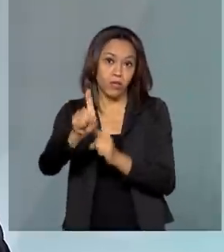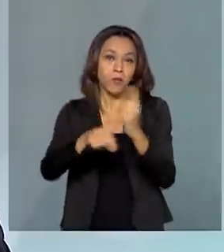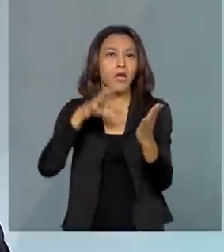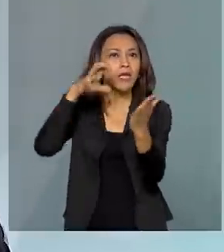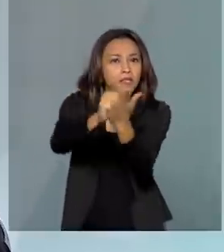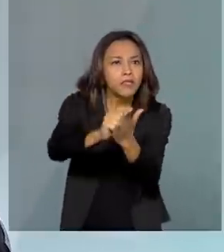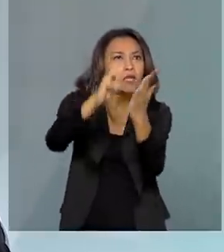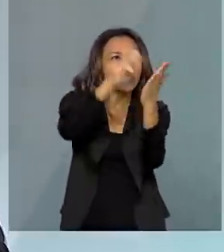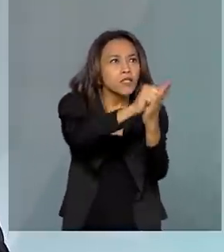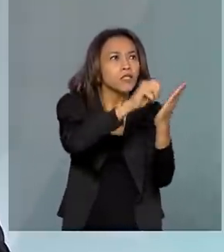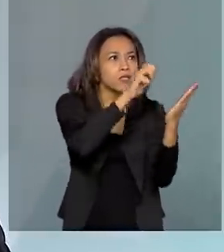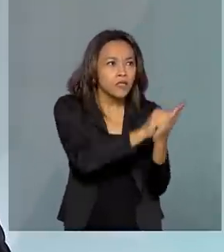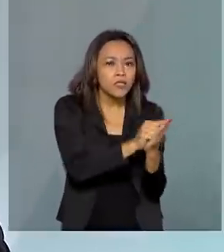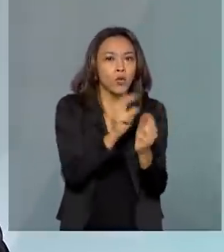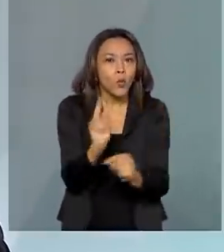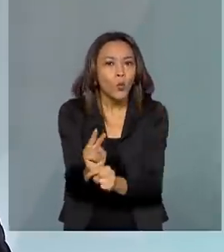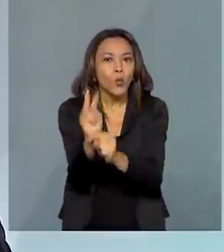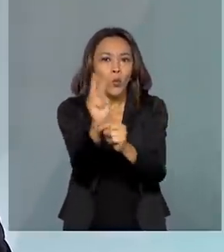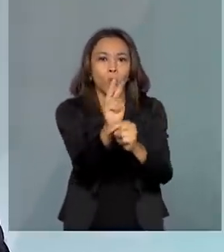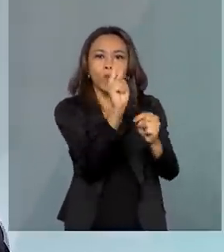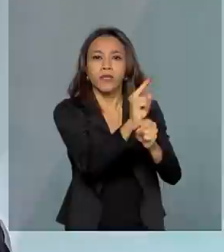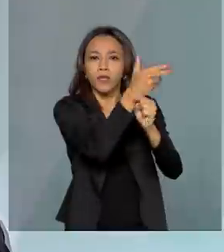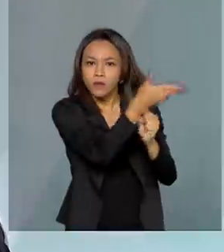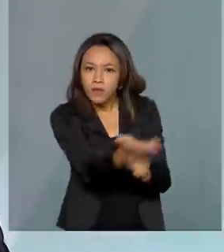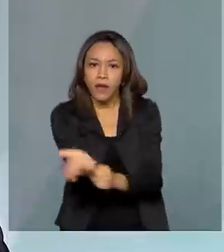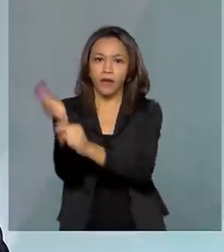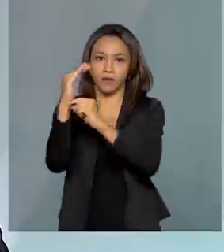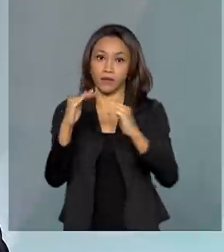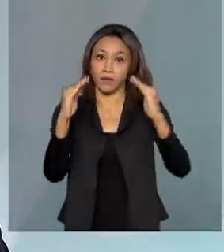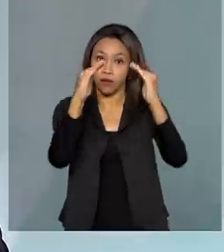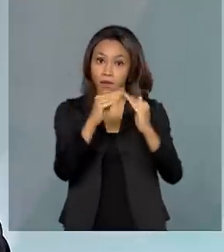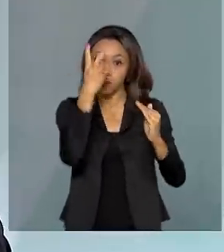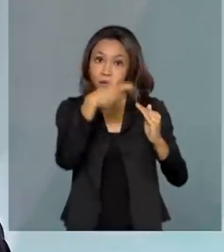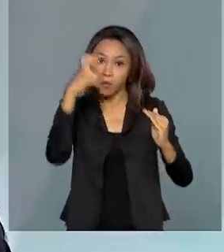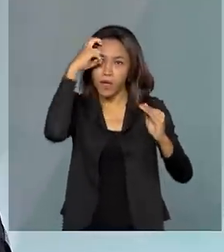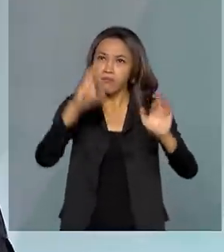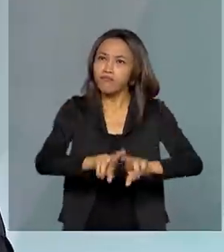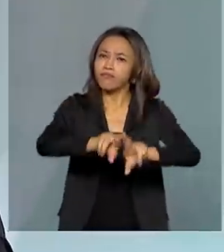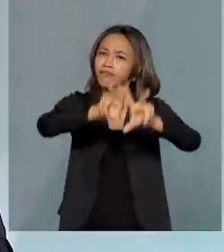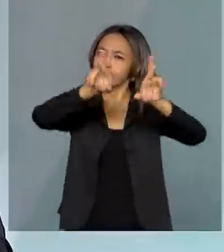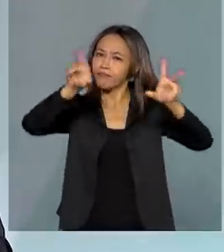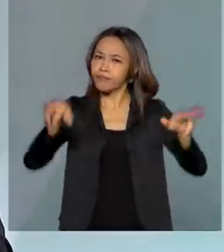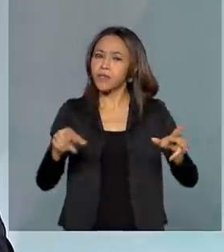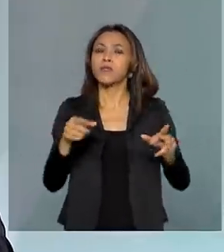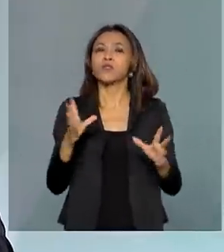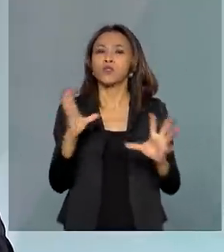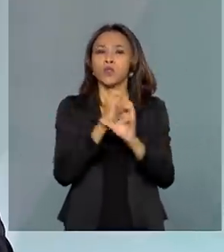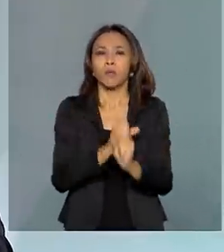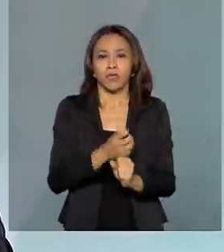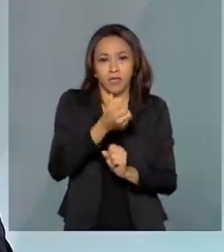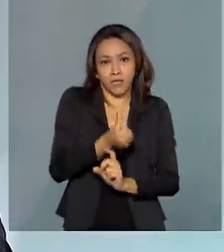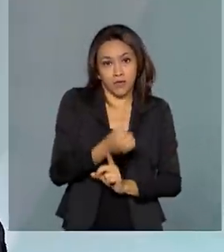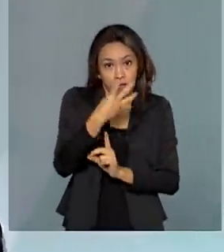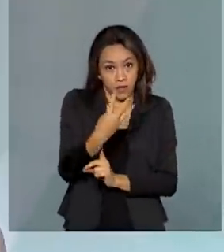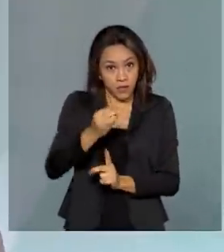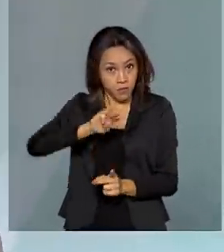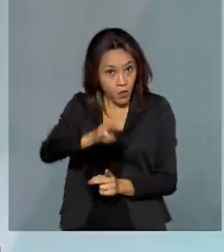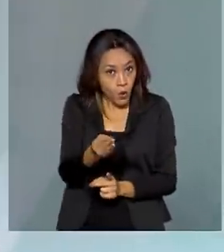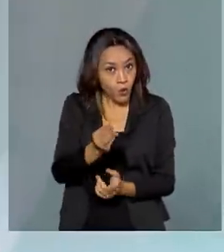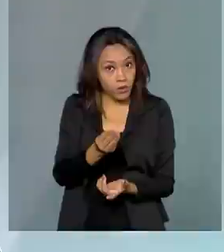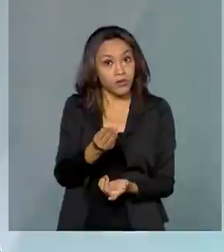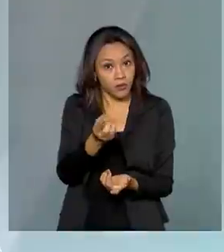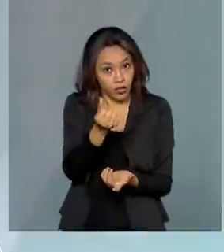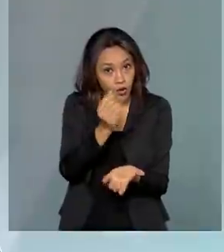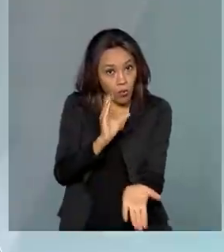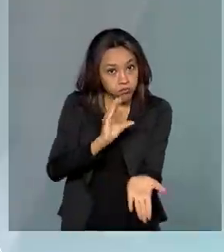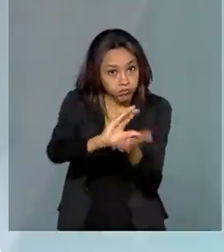gente trabalha com ações de salvaguarda desses bens. Então, a gente tem investido em torno de 63 milhões no total nas ações